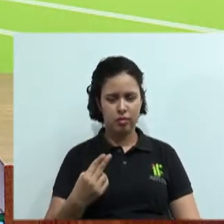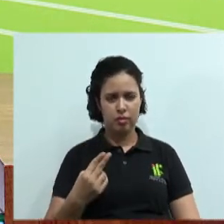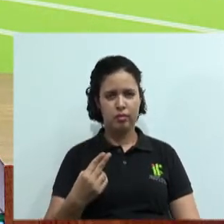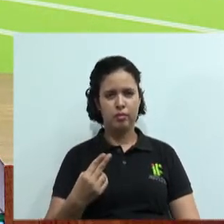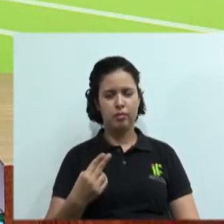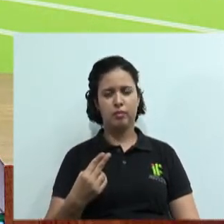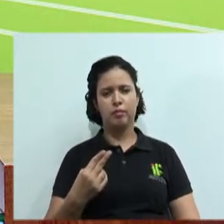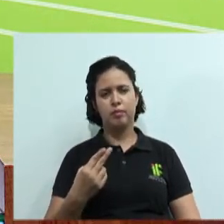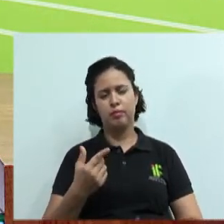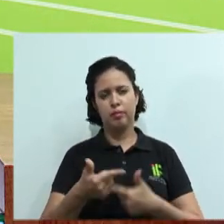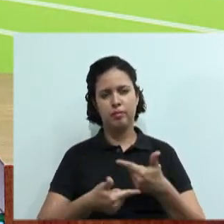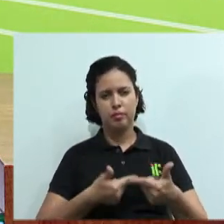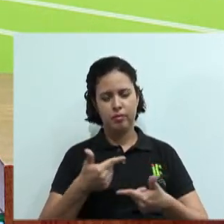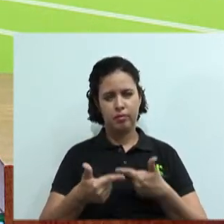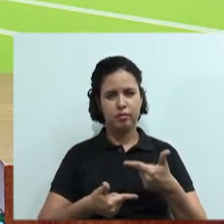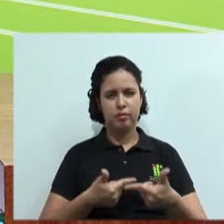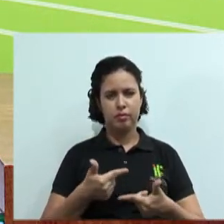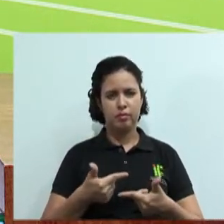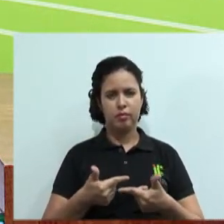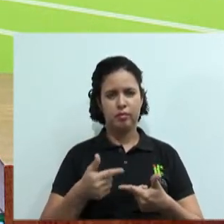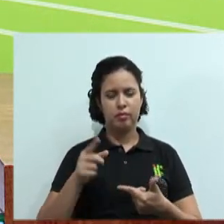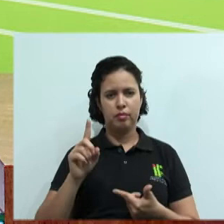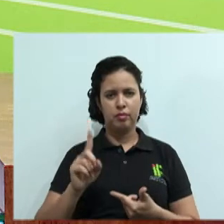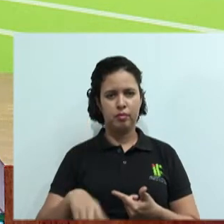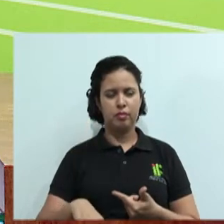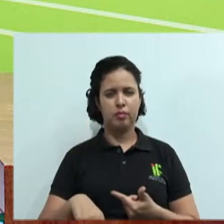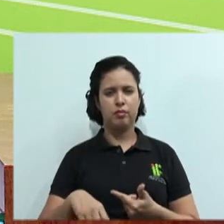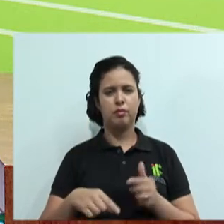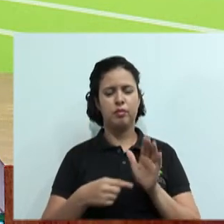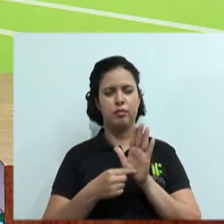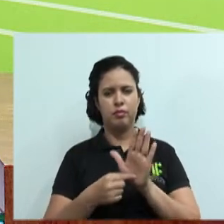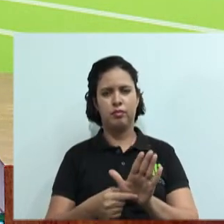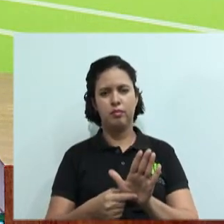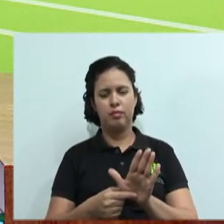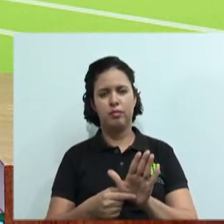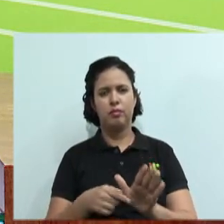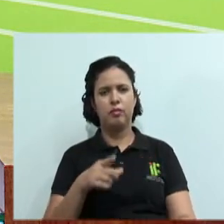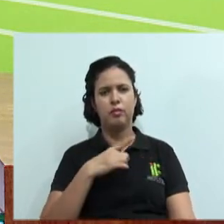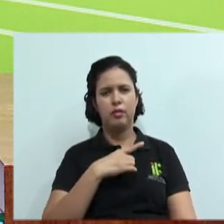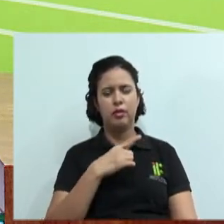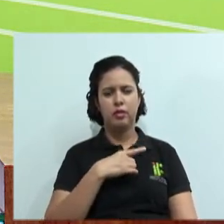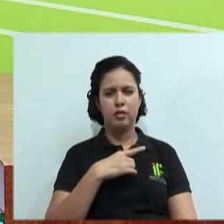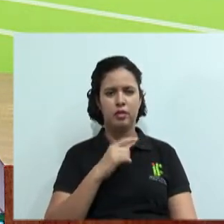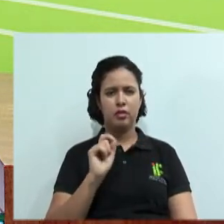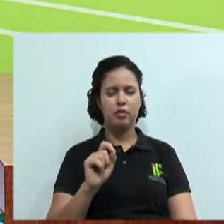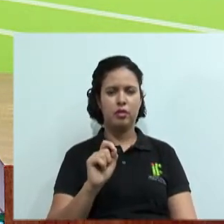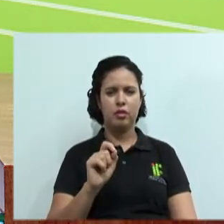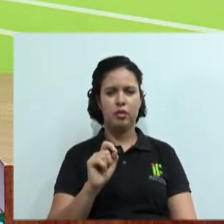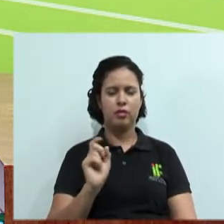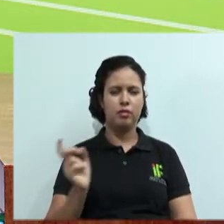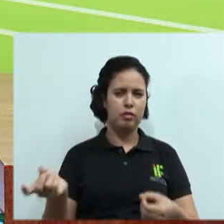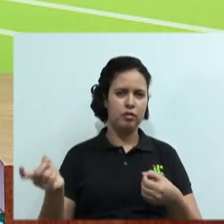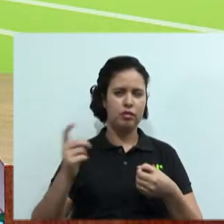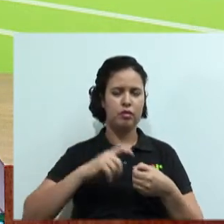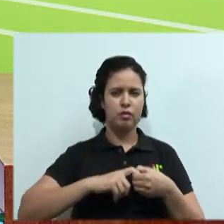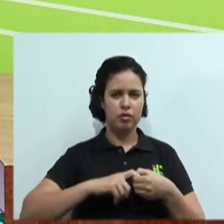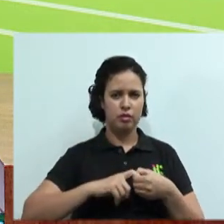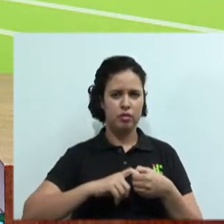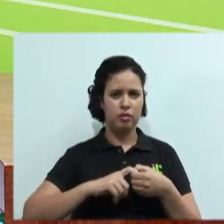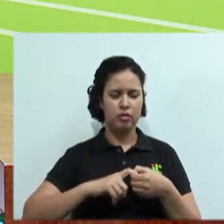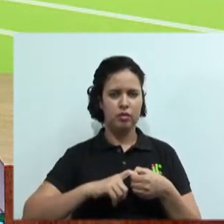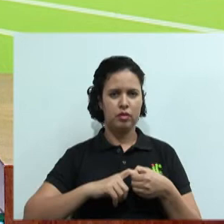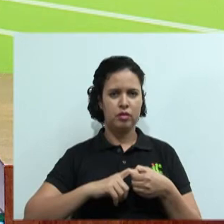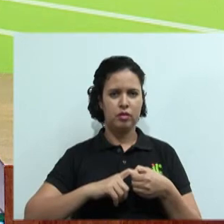o processo de comunicação, como bem mostrado pelo professor no gráfico, ele tem inclusive lá um feedback, tá? Que é exatamente